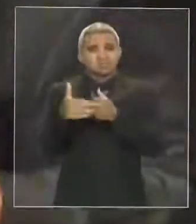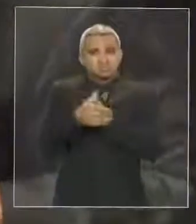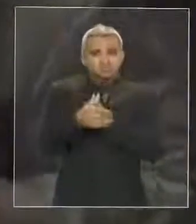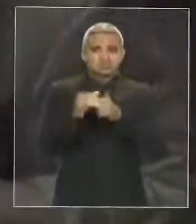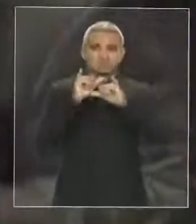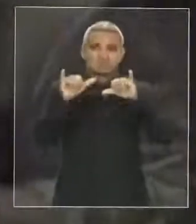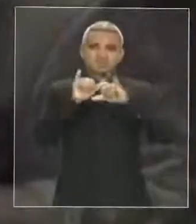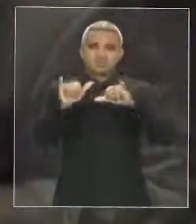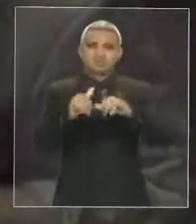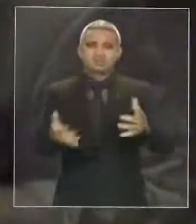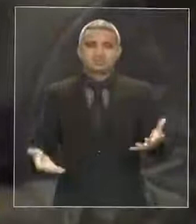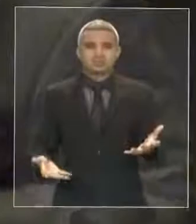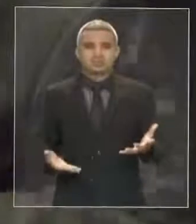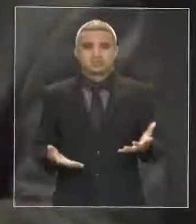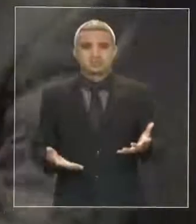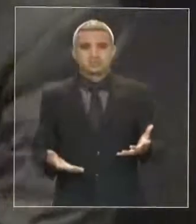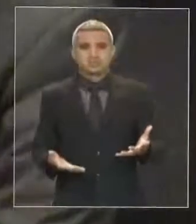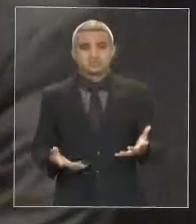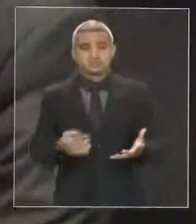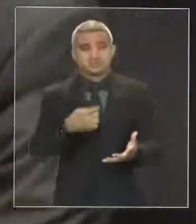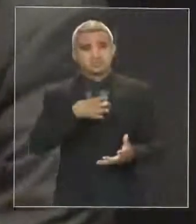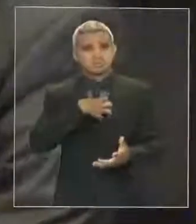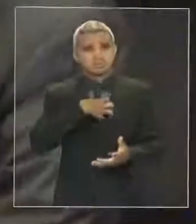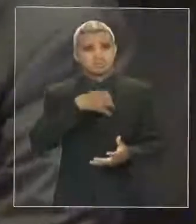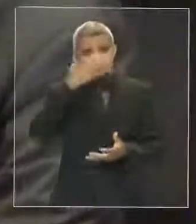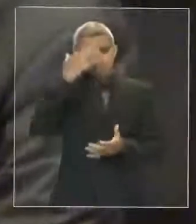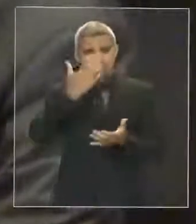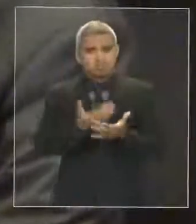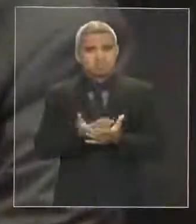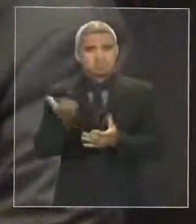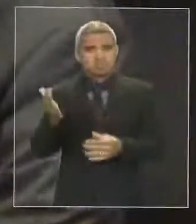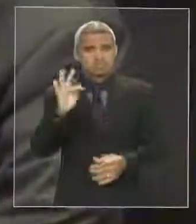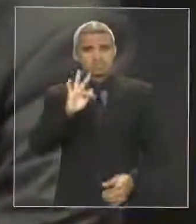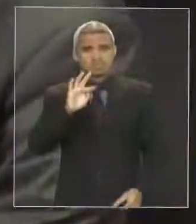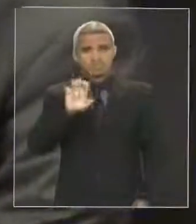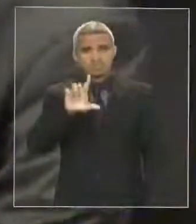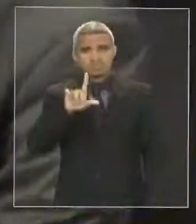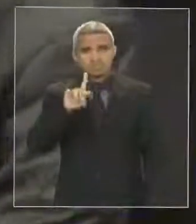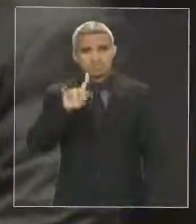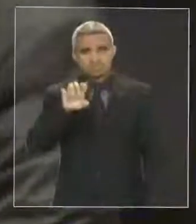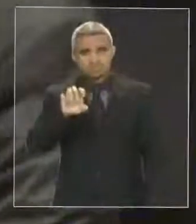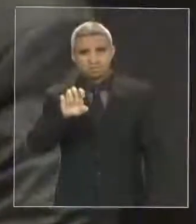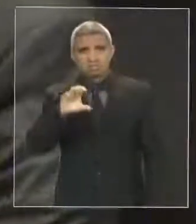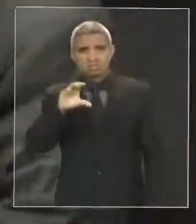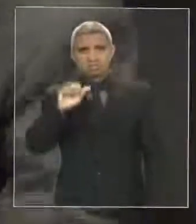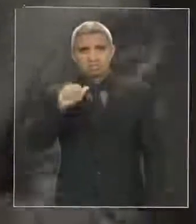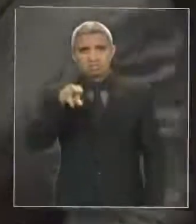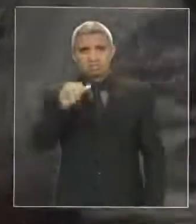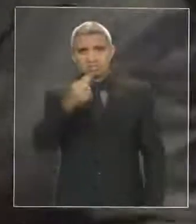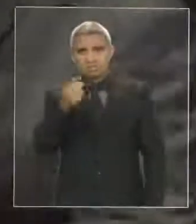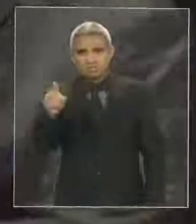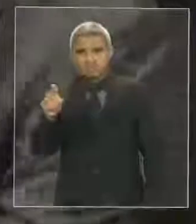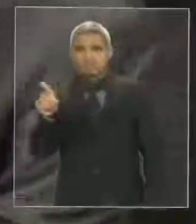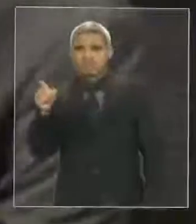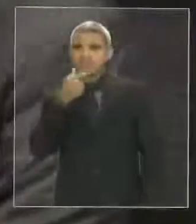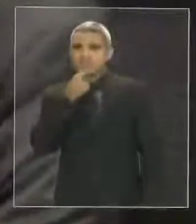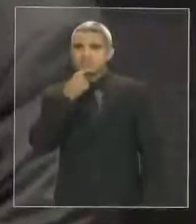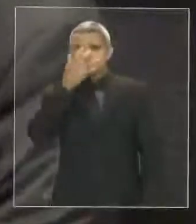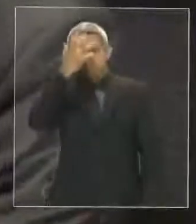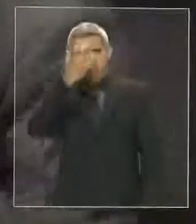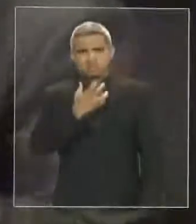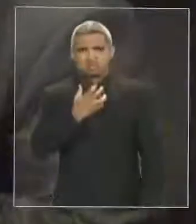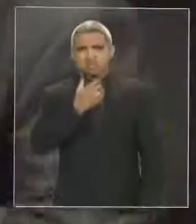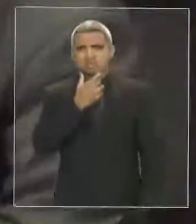Eu acredito no deputado Felipe Camarão. Um homem sério, correto, tenho uma admiração profunda por ele. Eu não vejo por que negar isso.